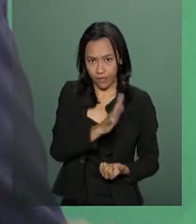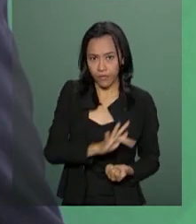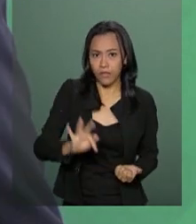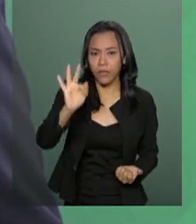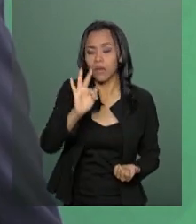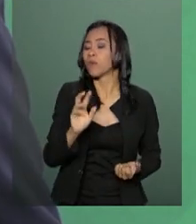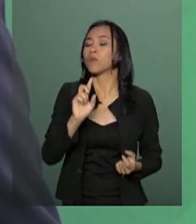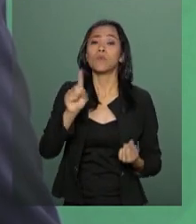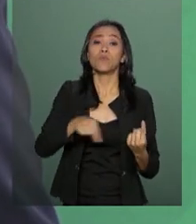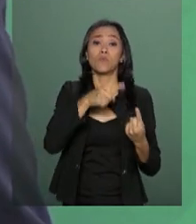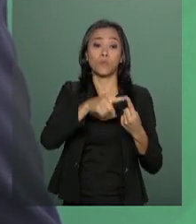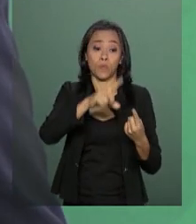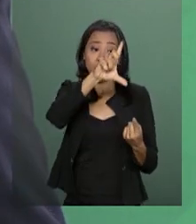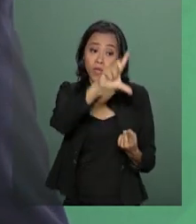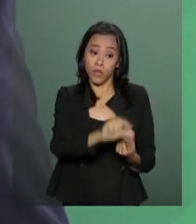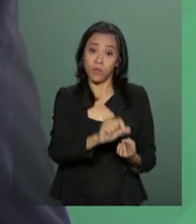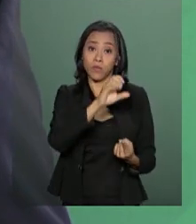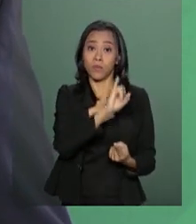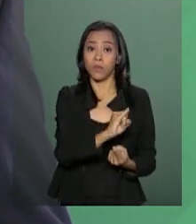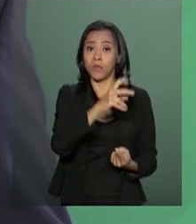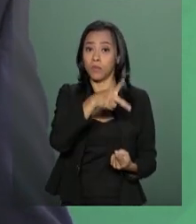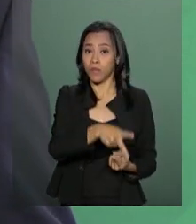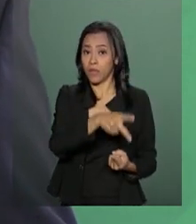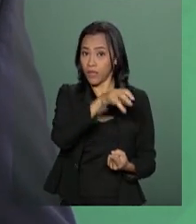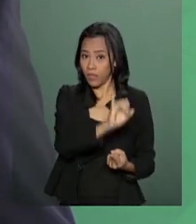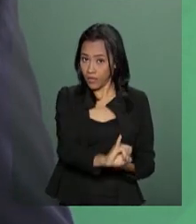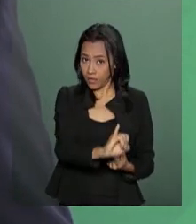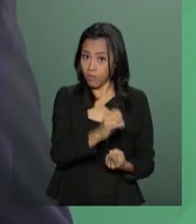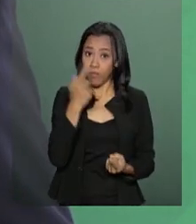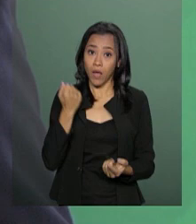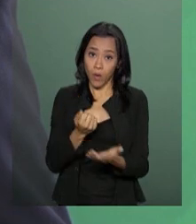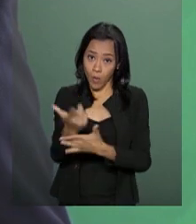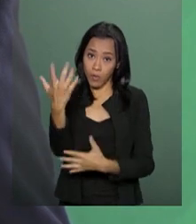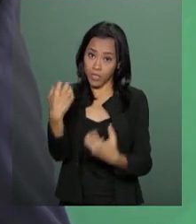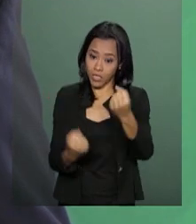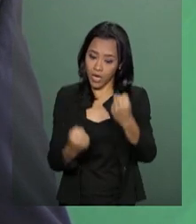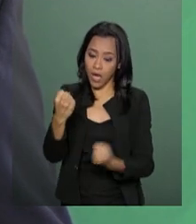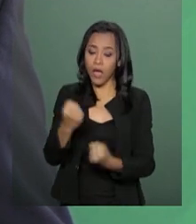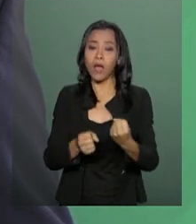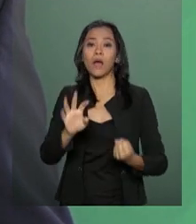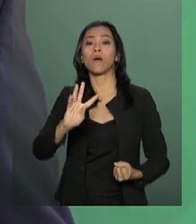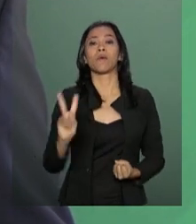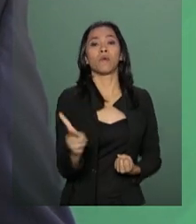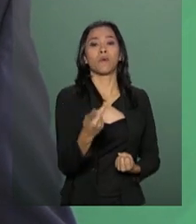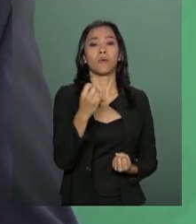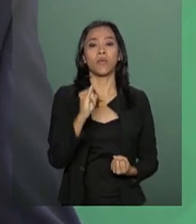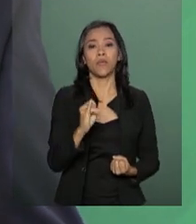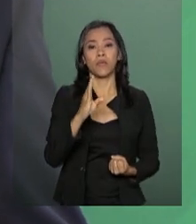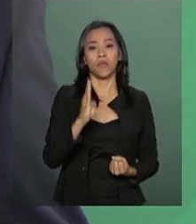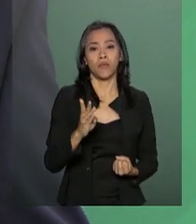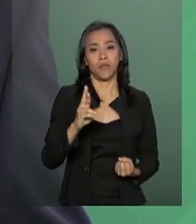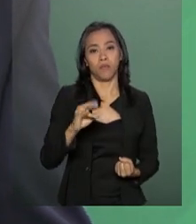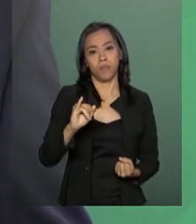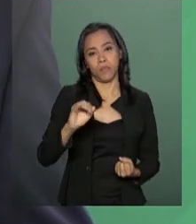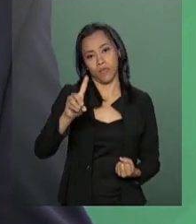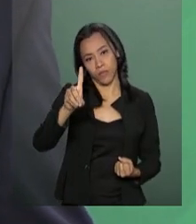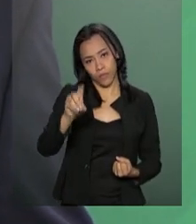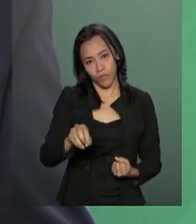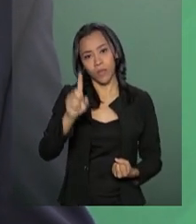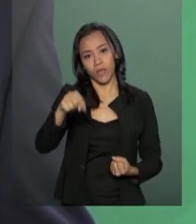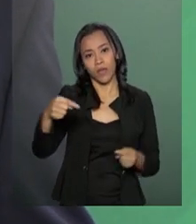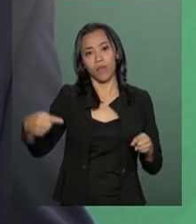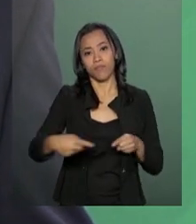é a redução do IPI para aquisição de carros híbridos, medida contemplada no programa Rota